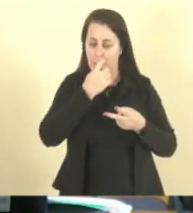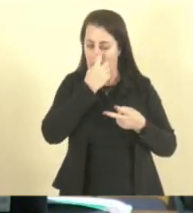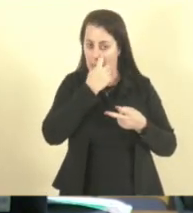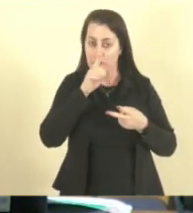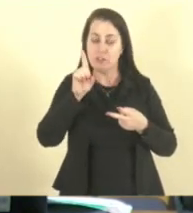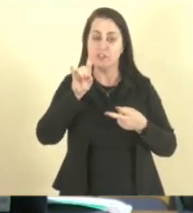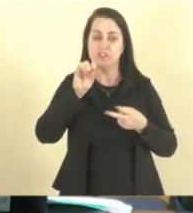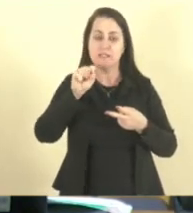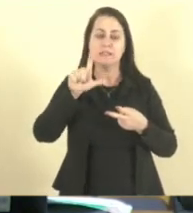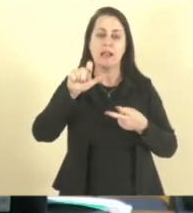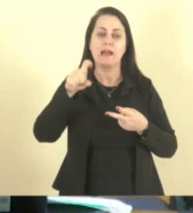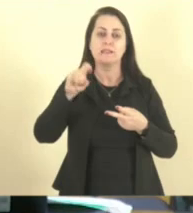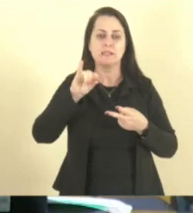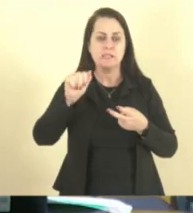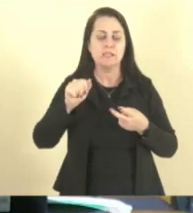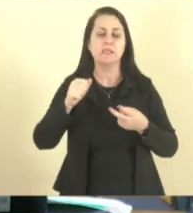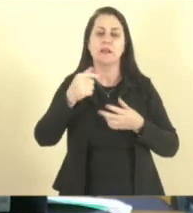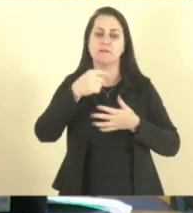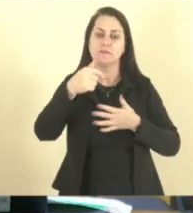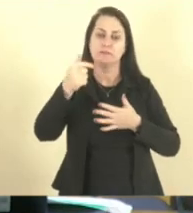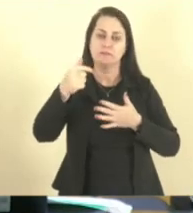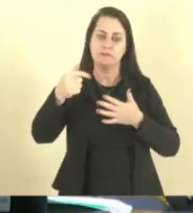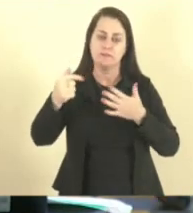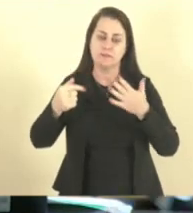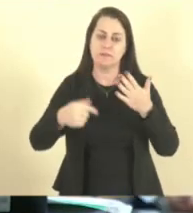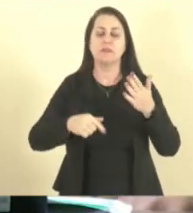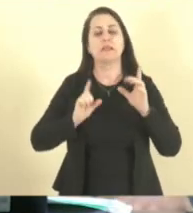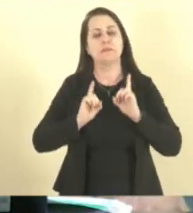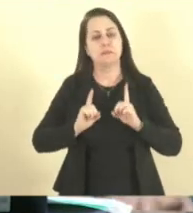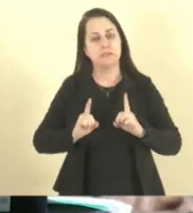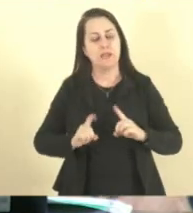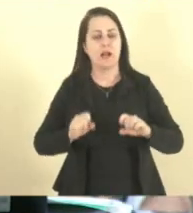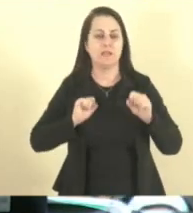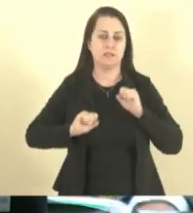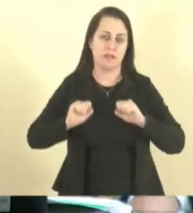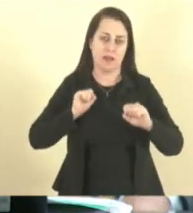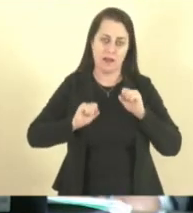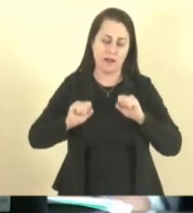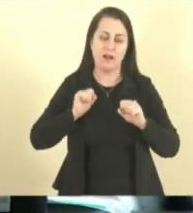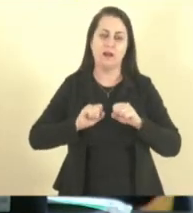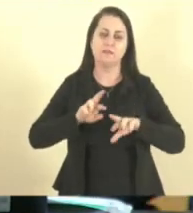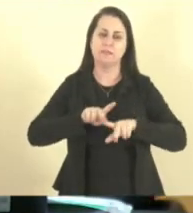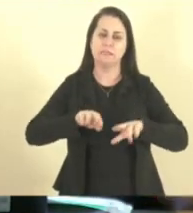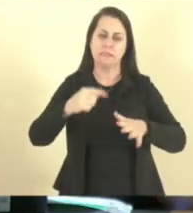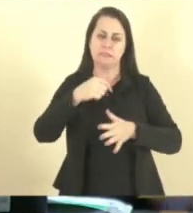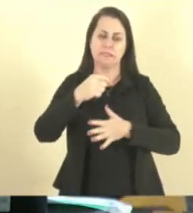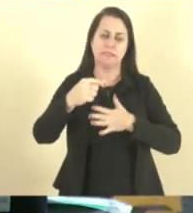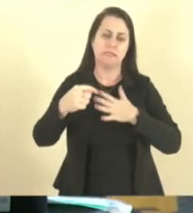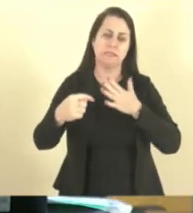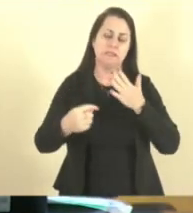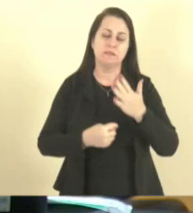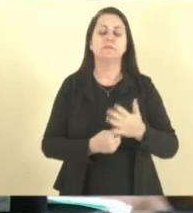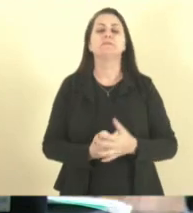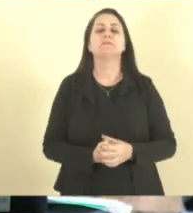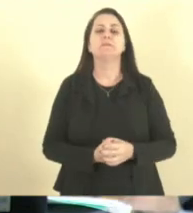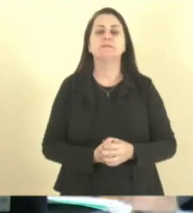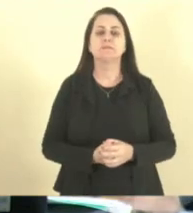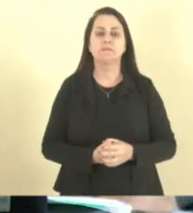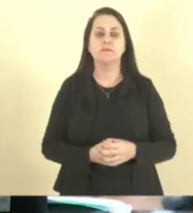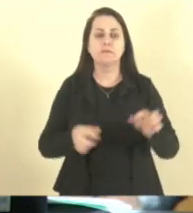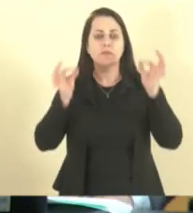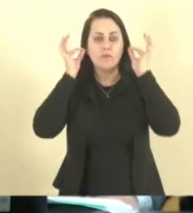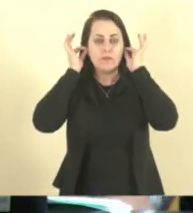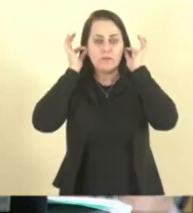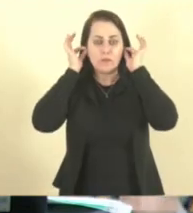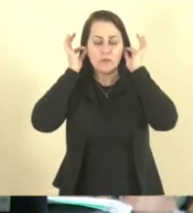dislexia e por aí vai. Coloca depressão, ansiedade, coloca todas as especificações. E o fone anti